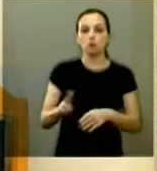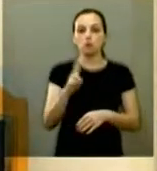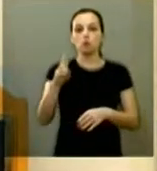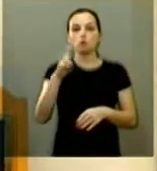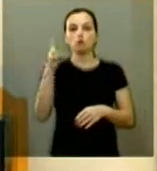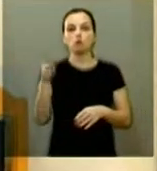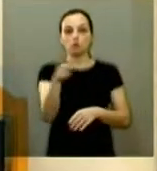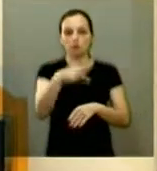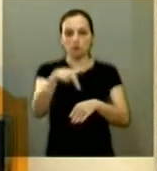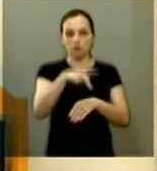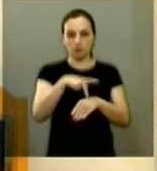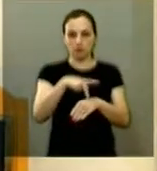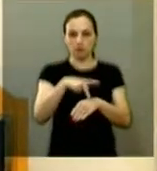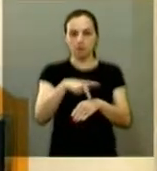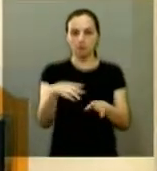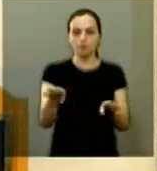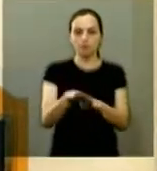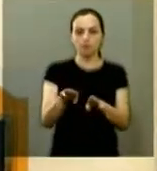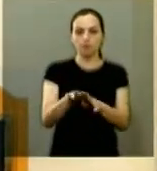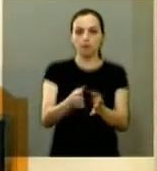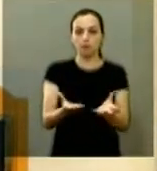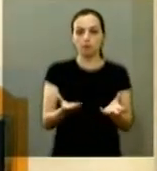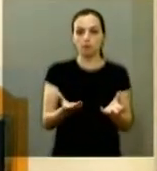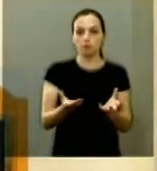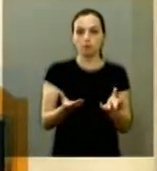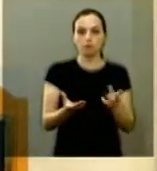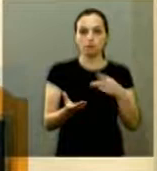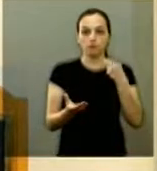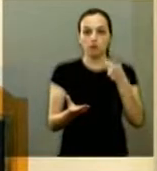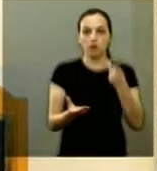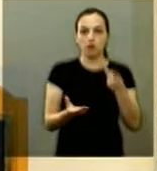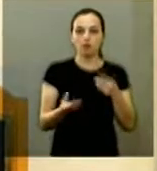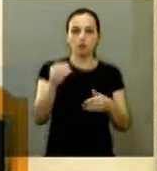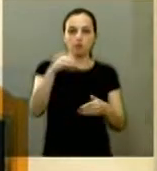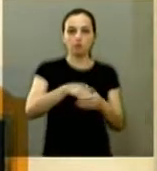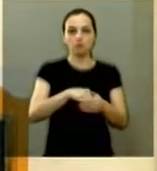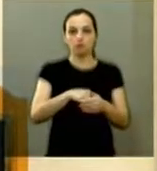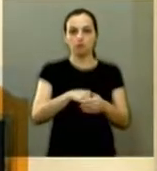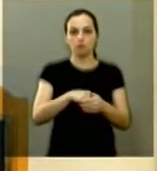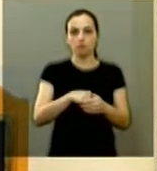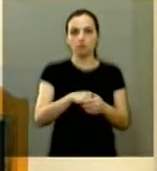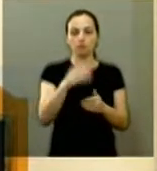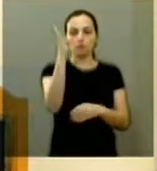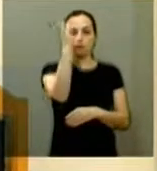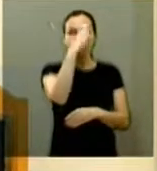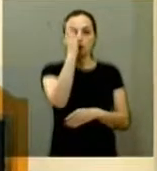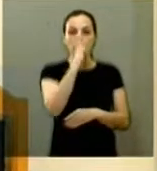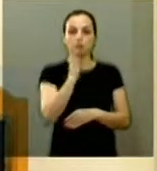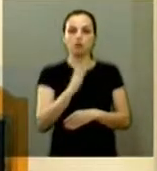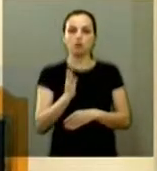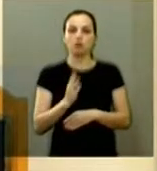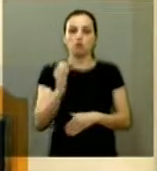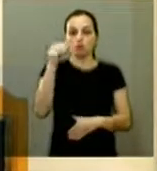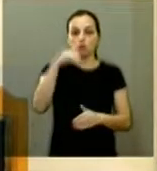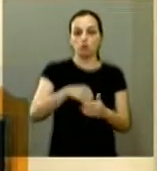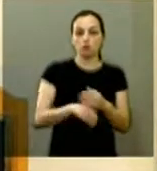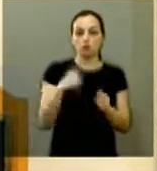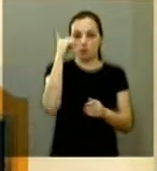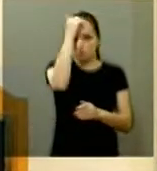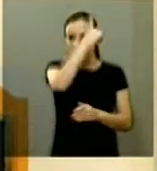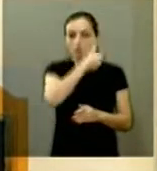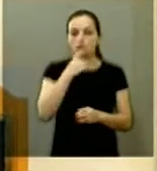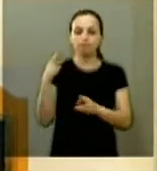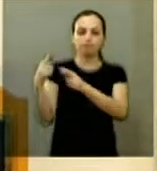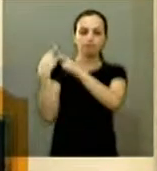nosso país. Mas eu também queria falar sobre as eleições. Brasil vai às urnas no domingo com uma